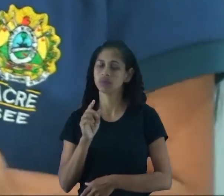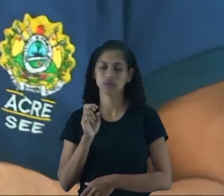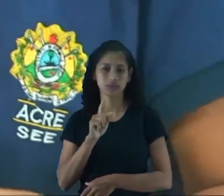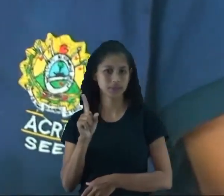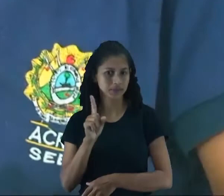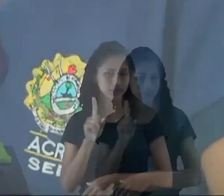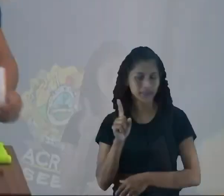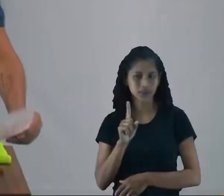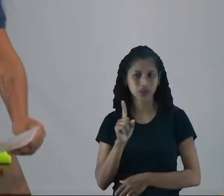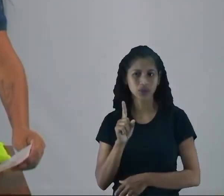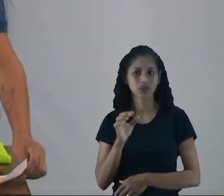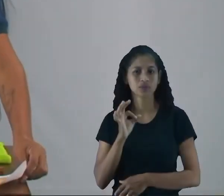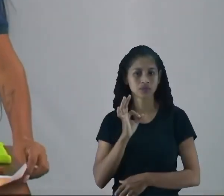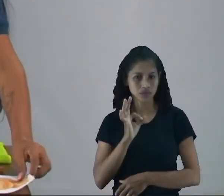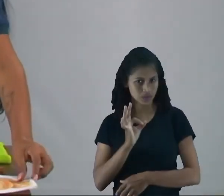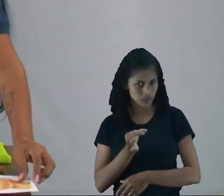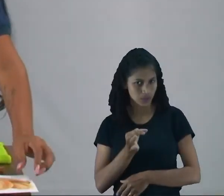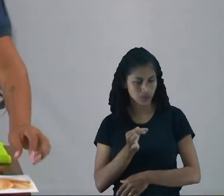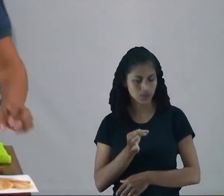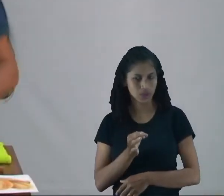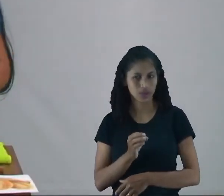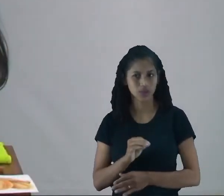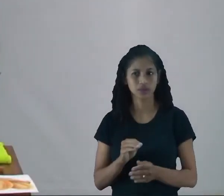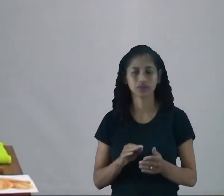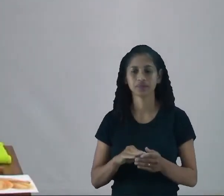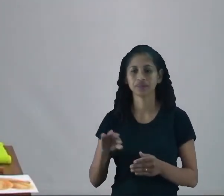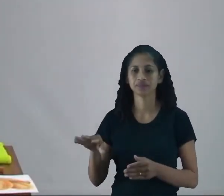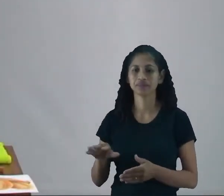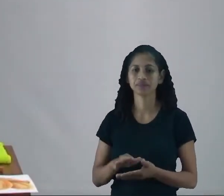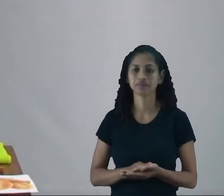ali, certo? Vou deixar ele separadinho aqui.